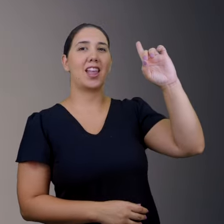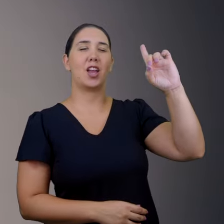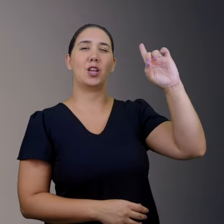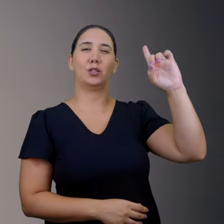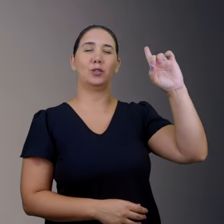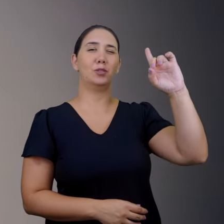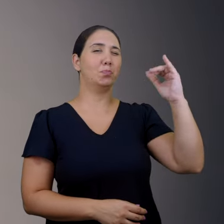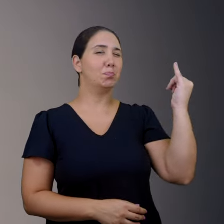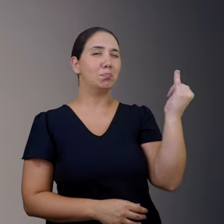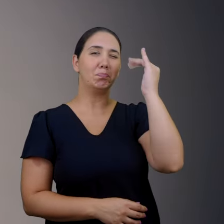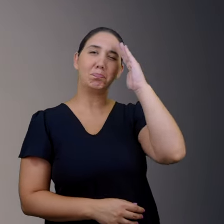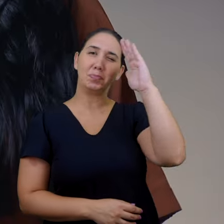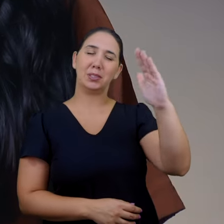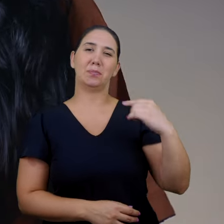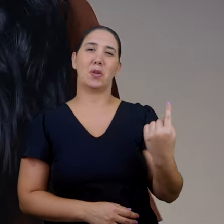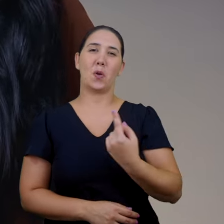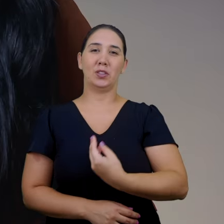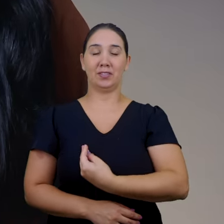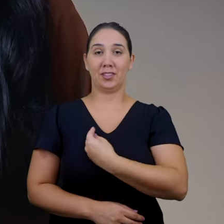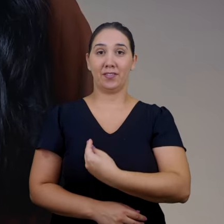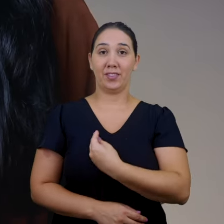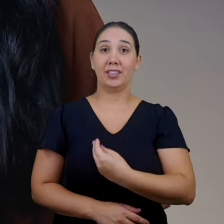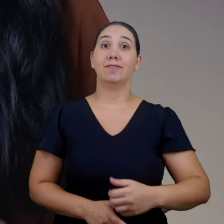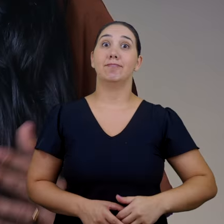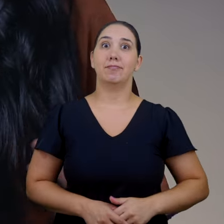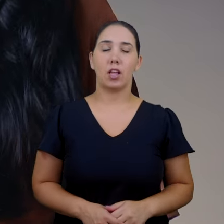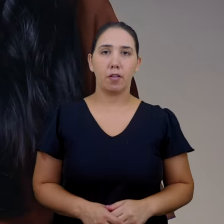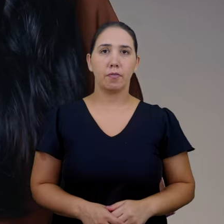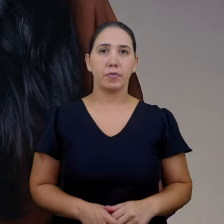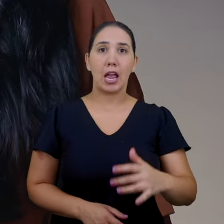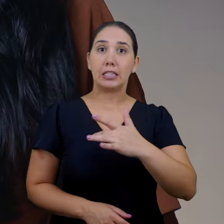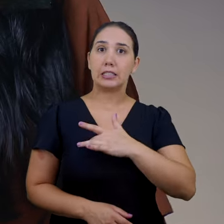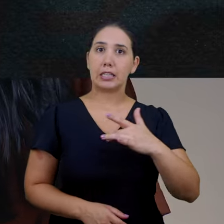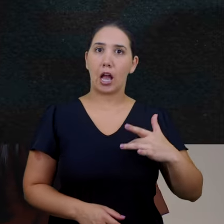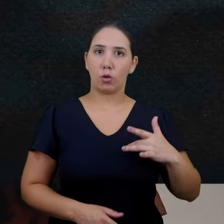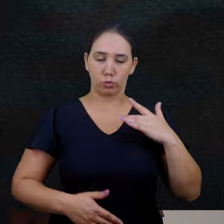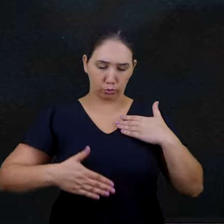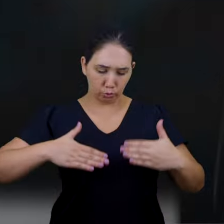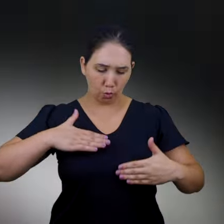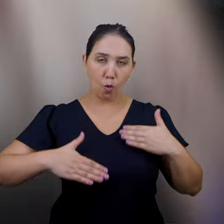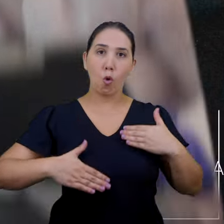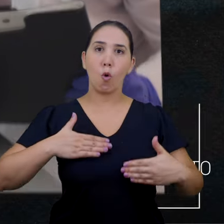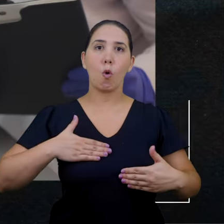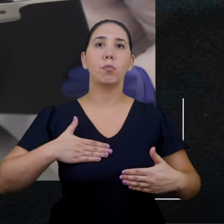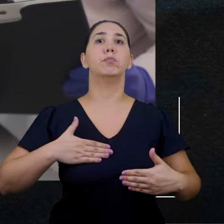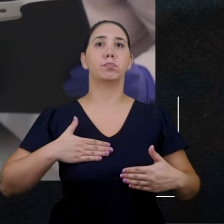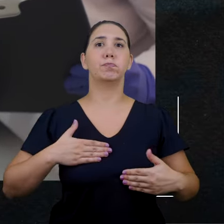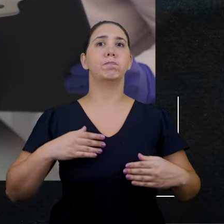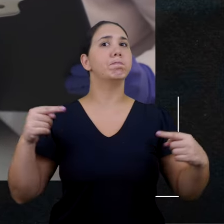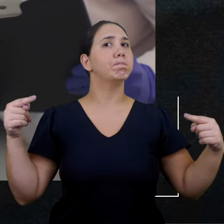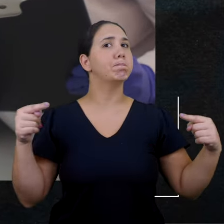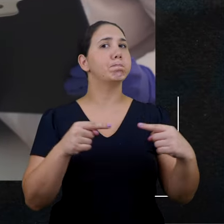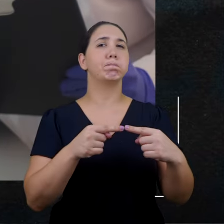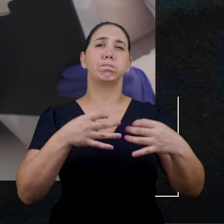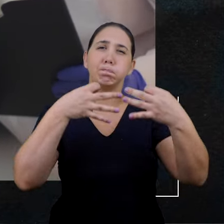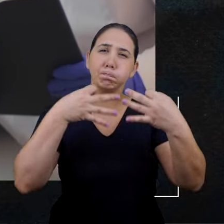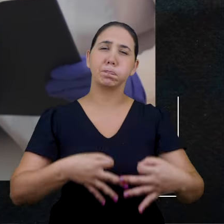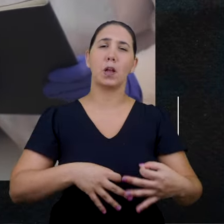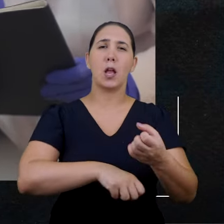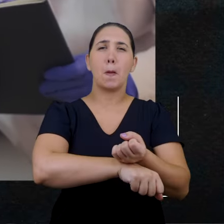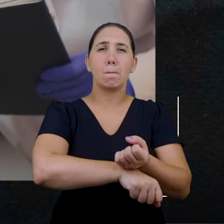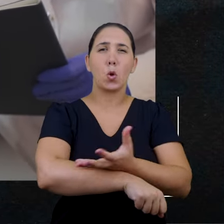e Redentor sobre nós. Além do mais, estudos científicos têm mostrado cada vez mais que a saúde física está